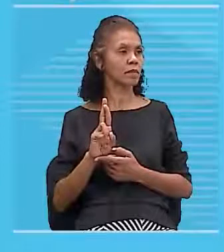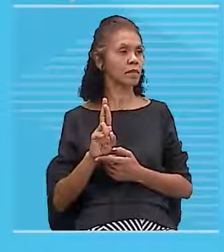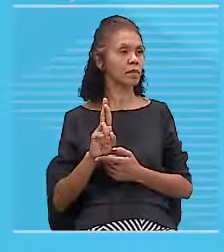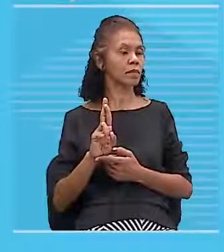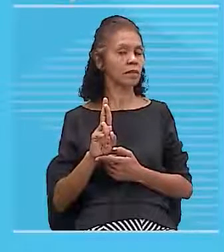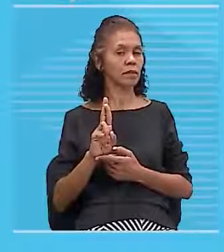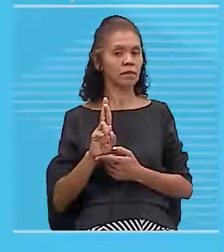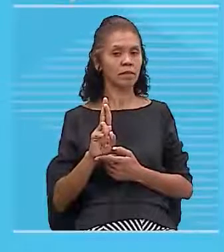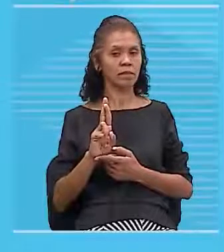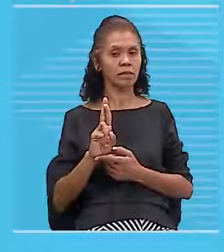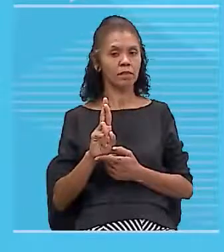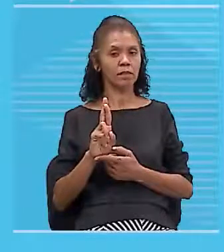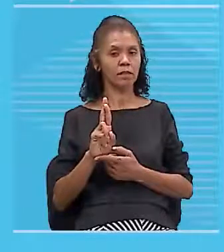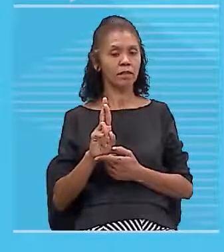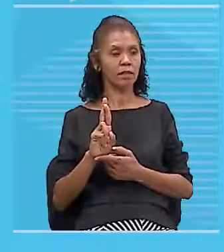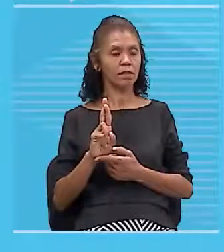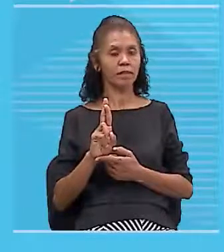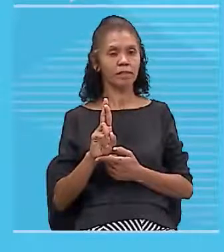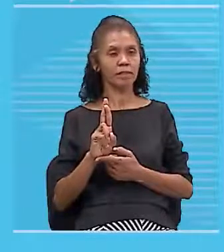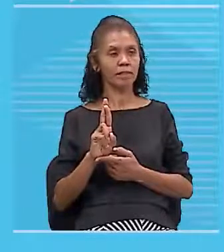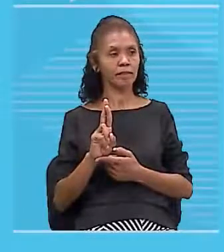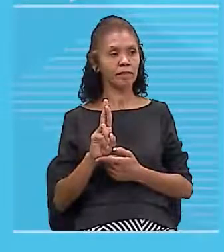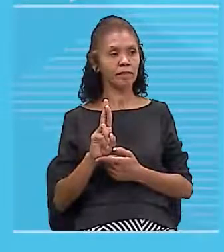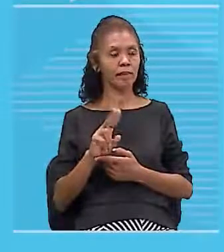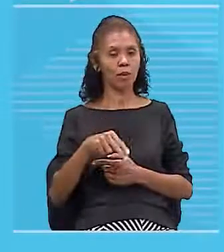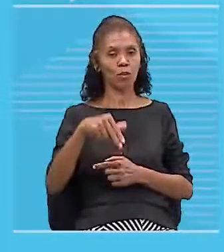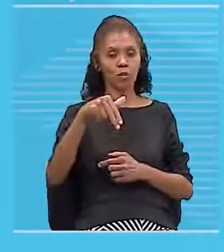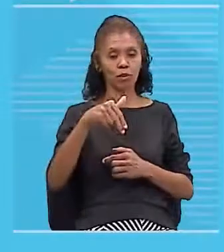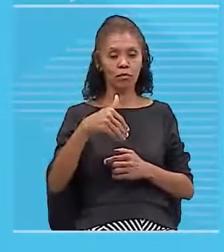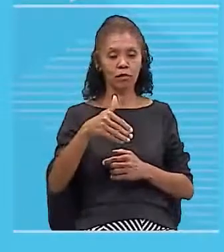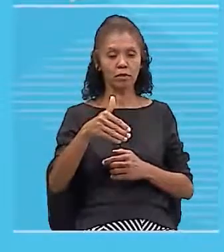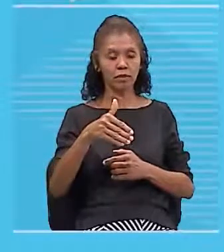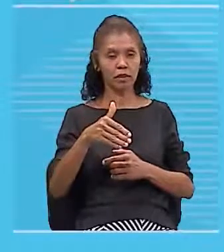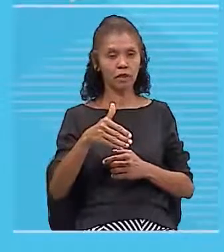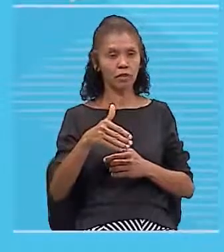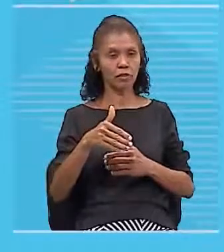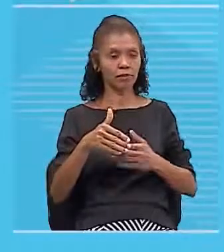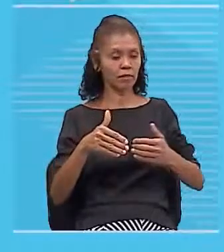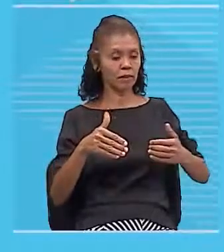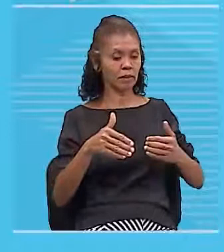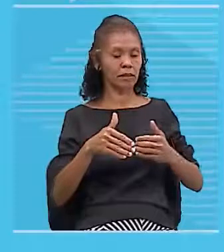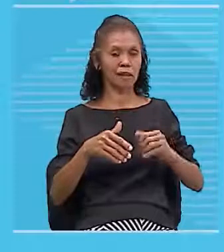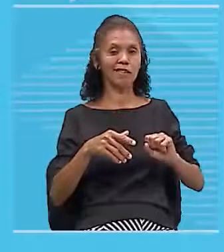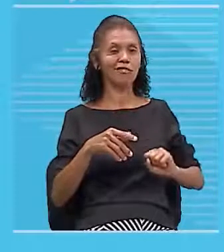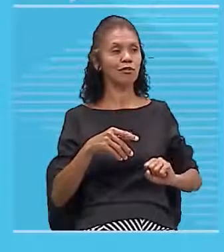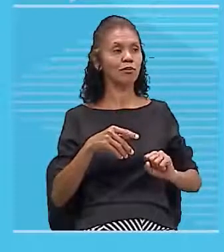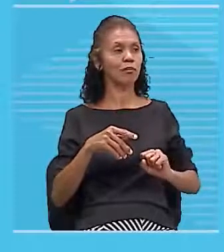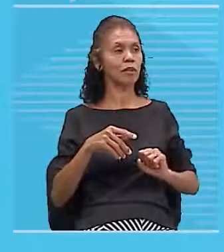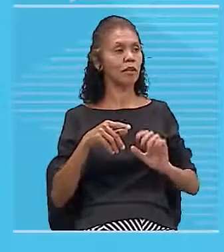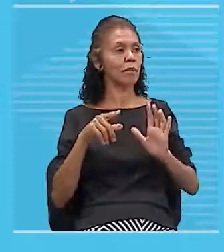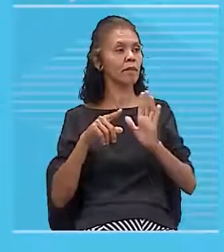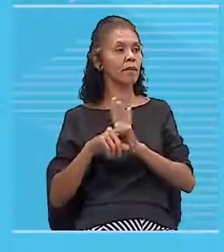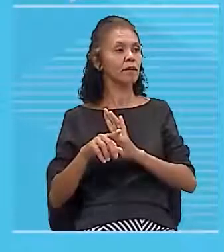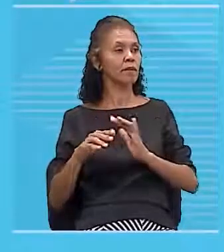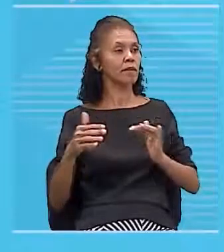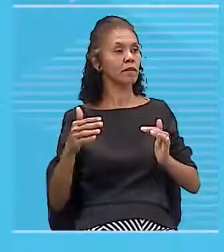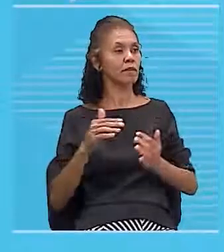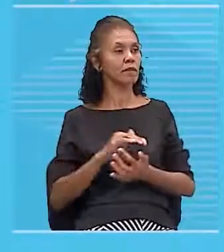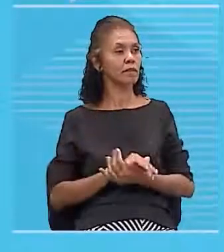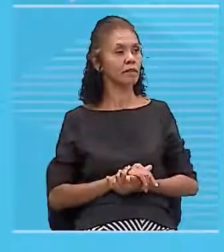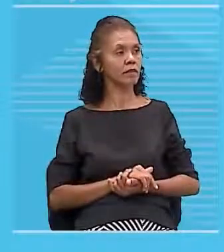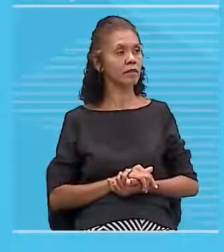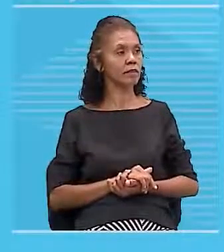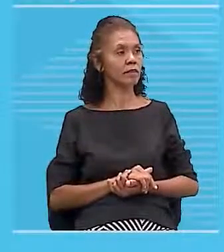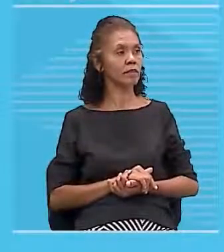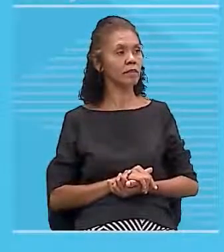norte está para frente e o sul está para trás? A gente vai